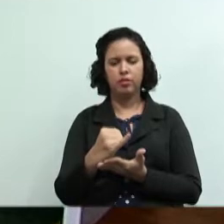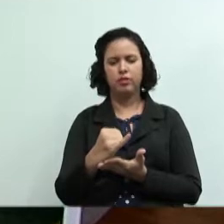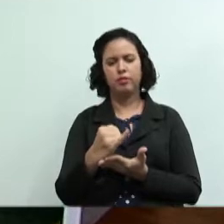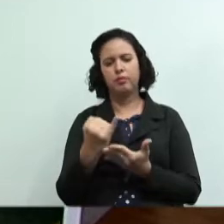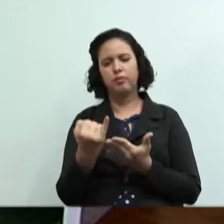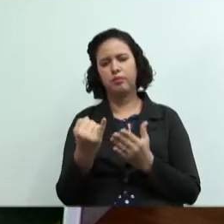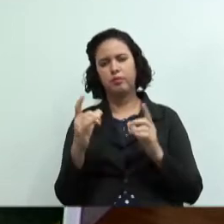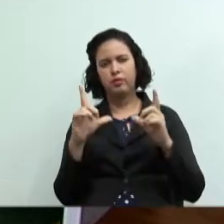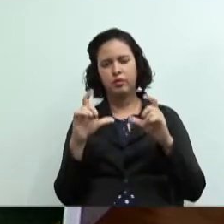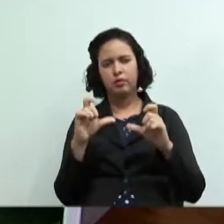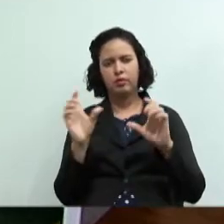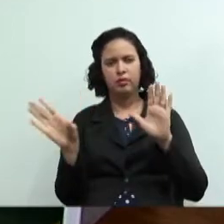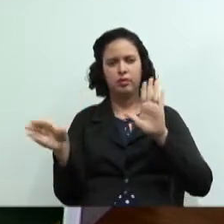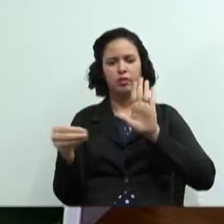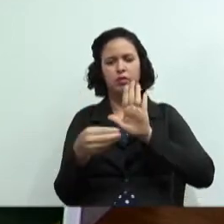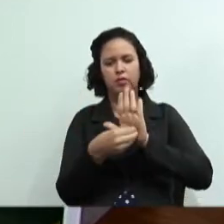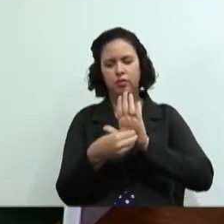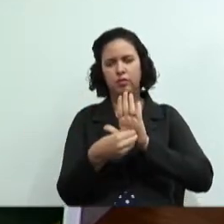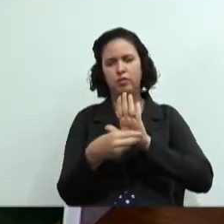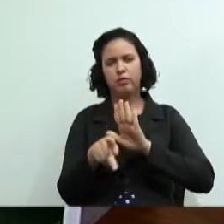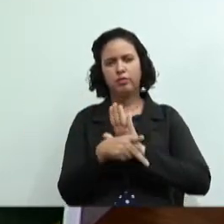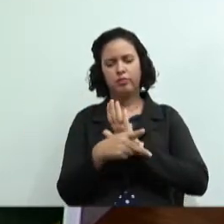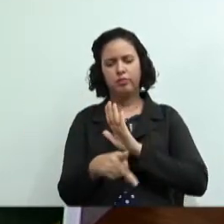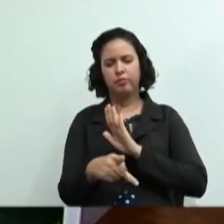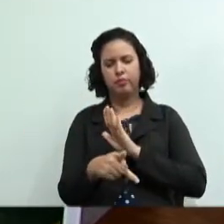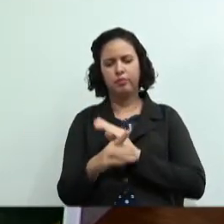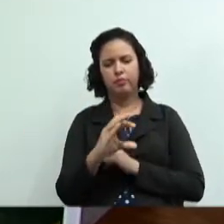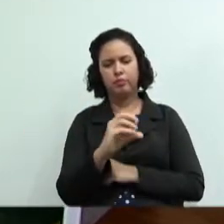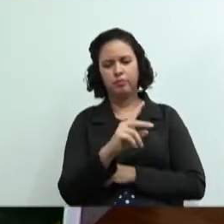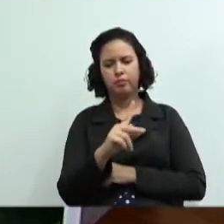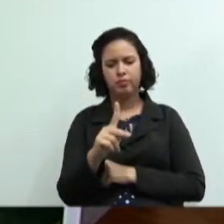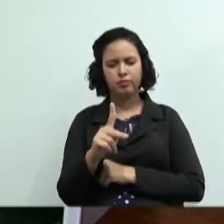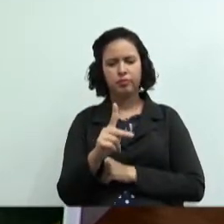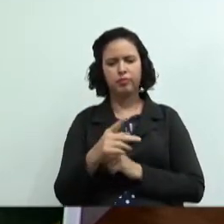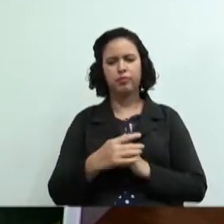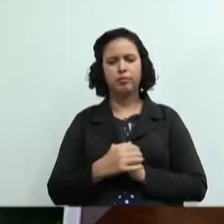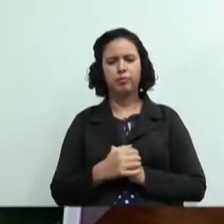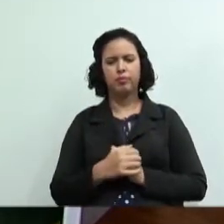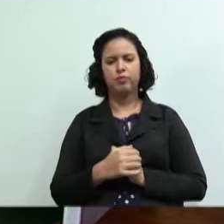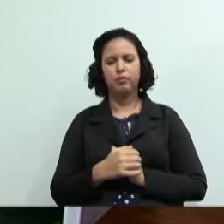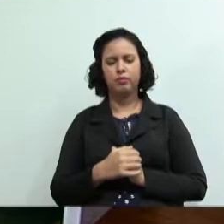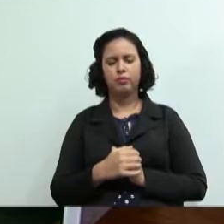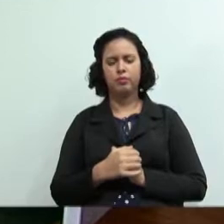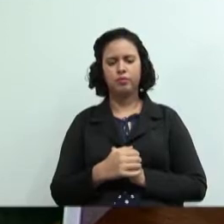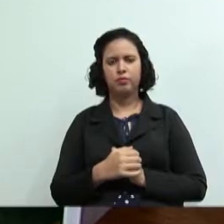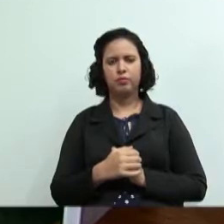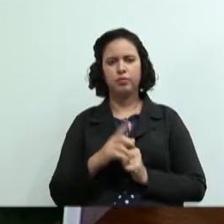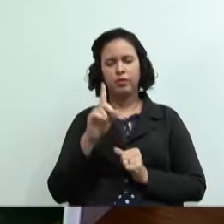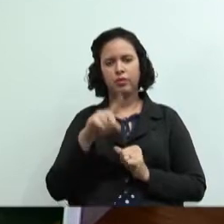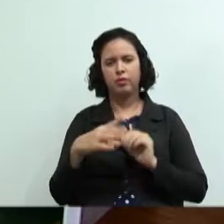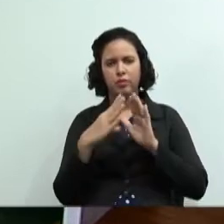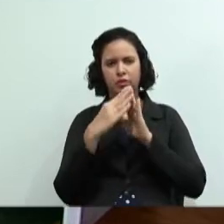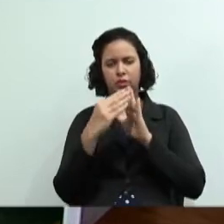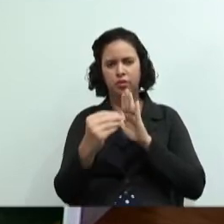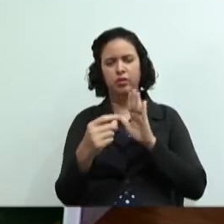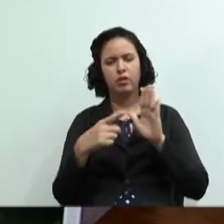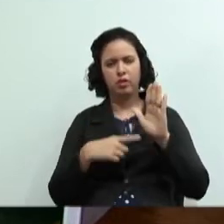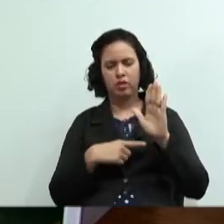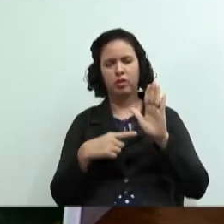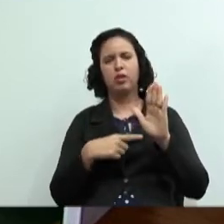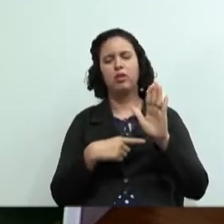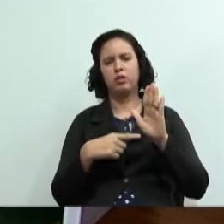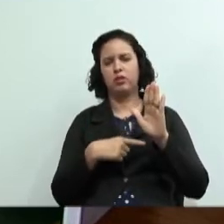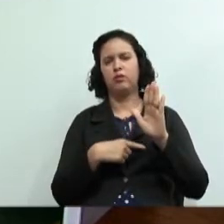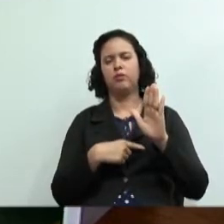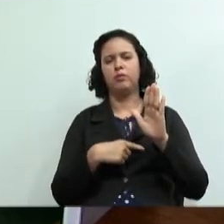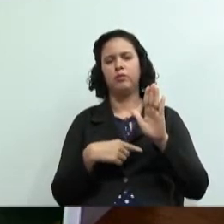ilustração sobre cooperativismo ele foi o modelo está no powerpoint modelo desse banner então fica